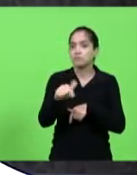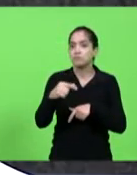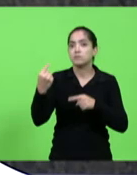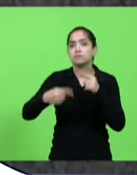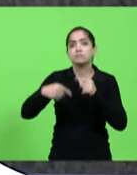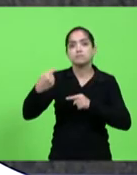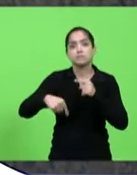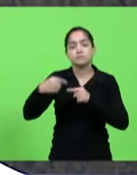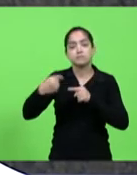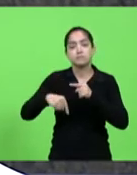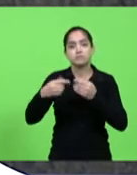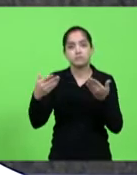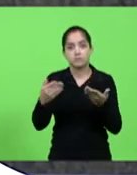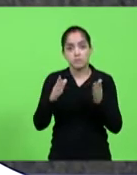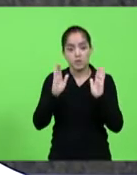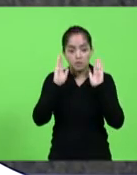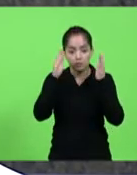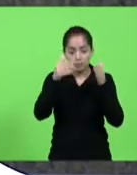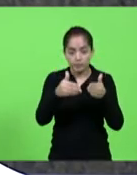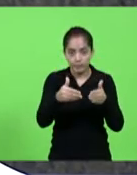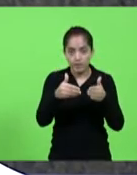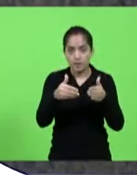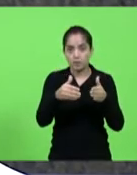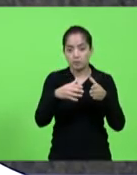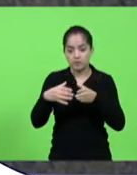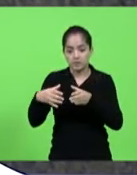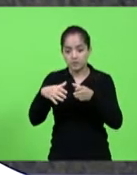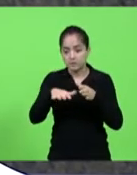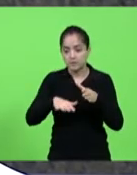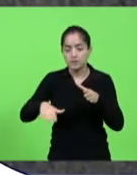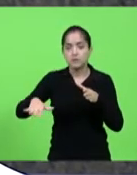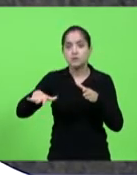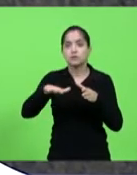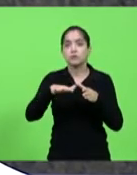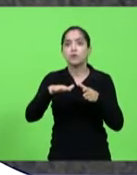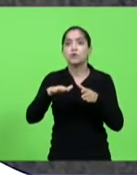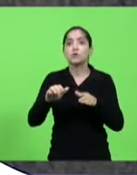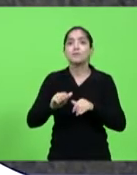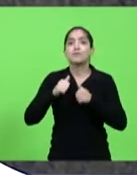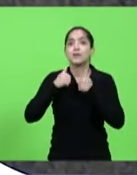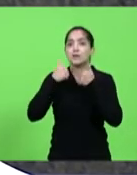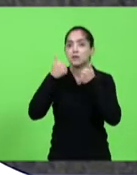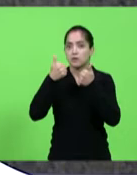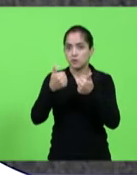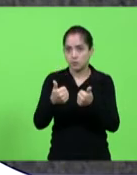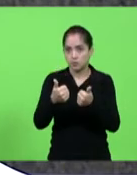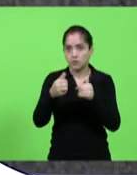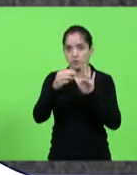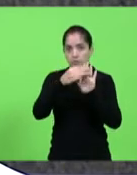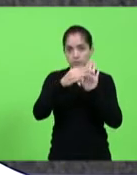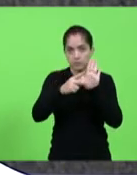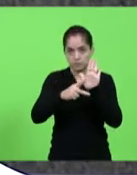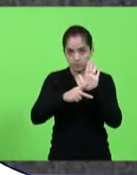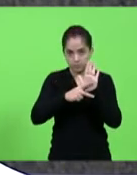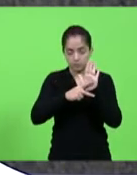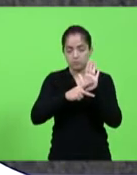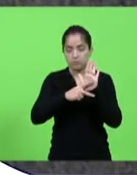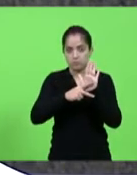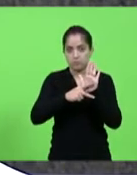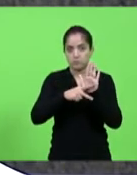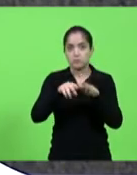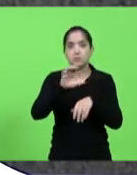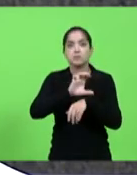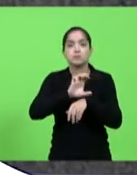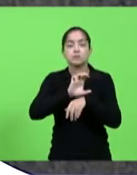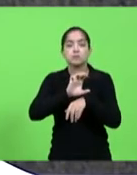na LESC enquanto frente e setores dos SUAS para aprimorar a medida provisória do governo do Estado e